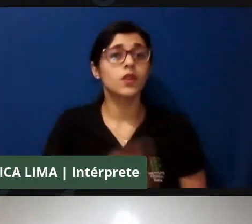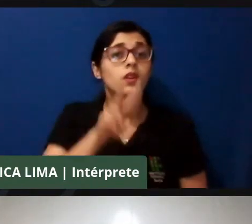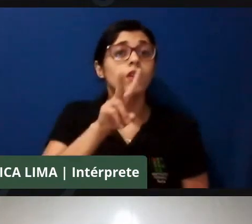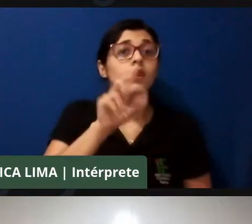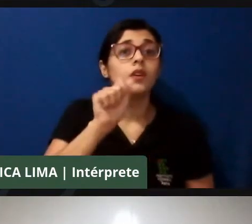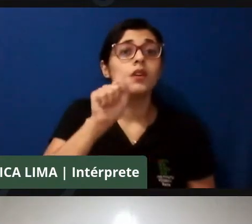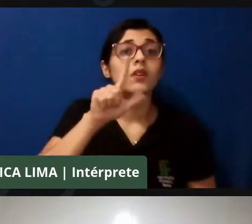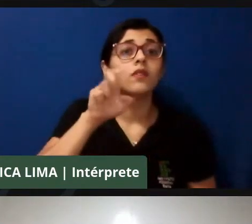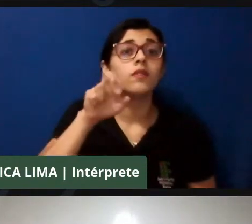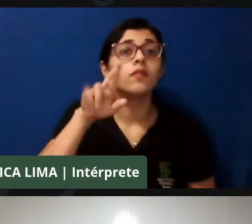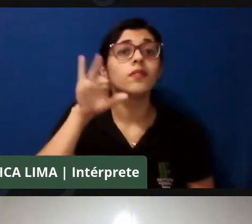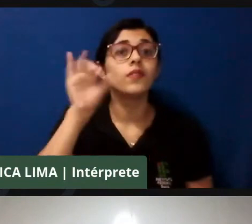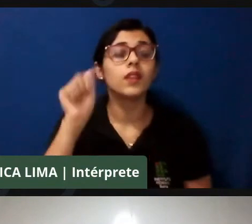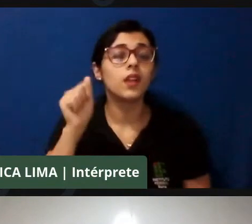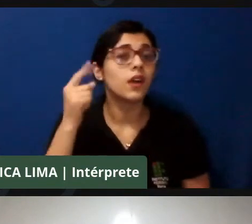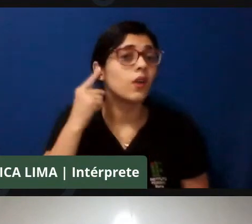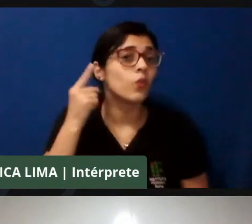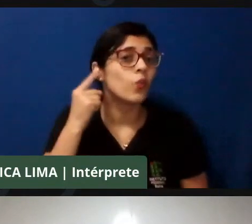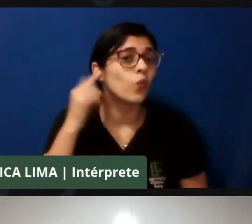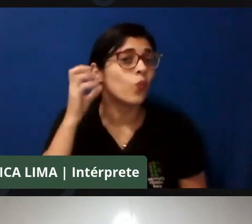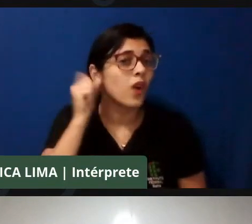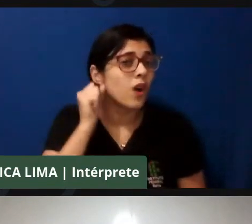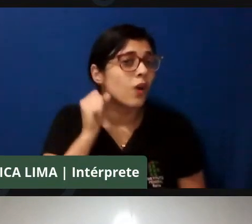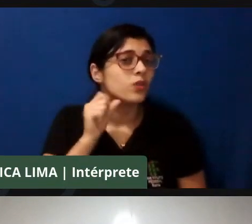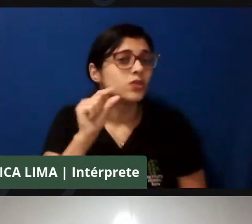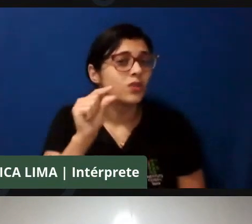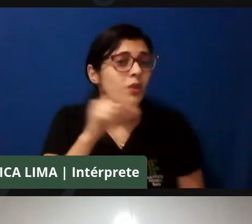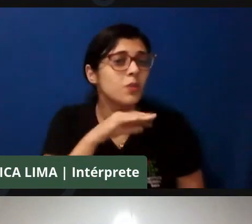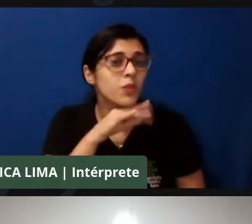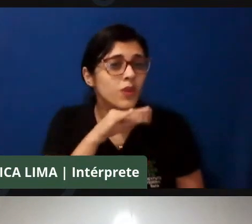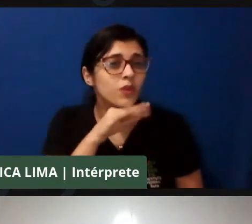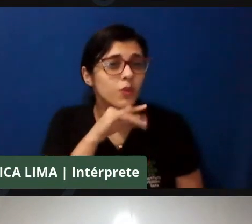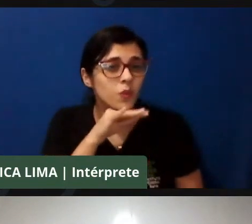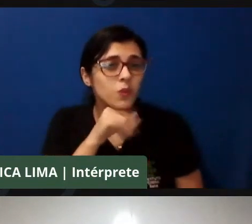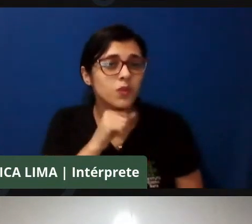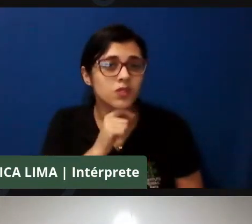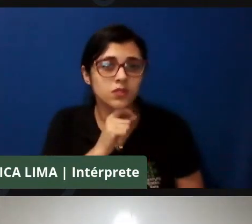Valéria, o áudio está um pouquinho ruim, vocês